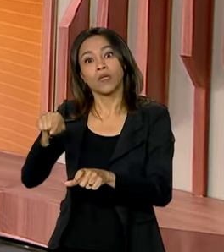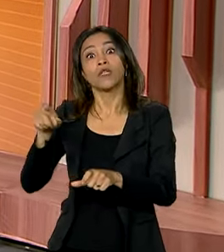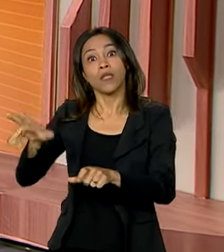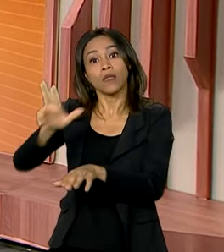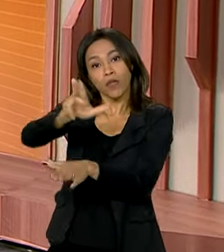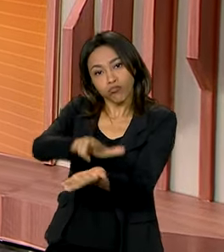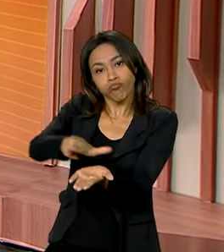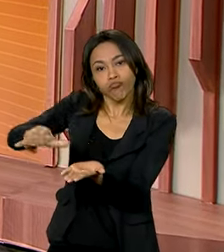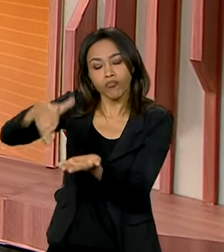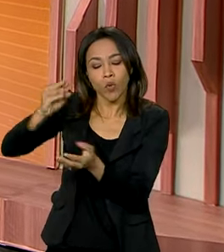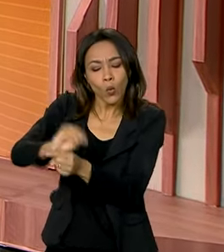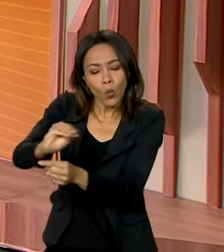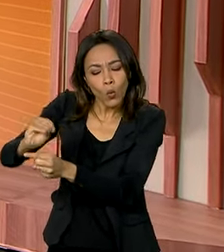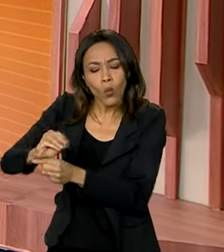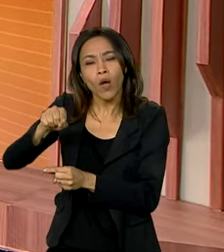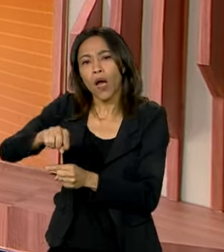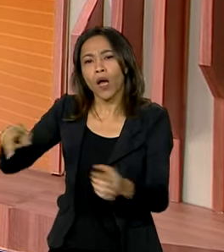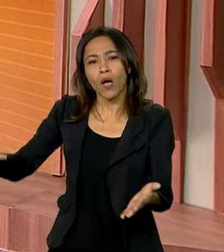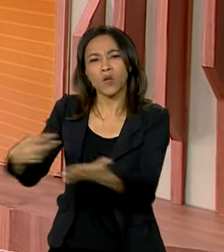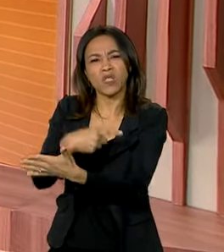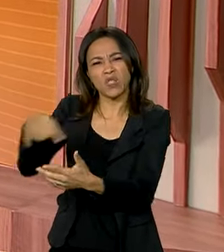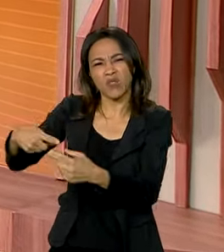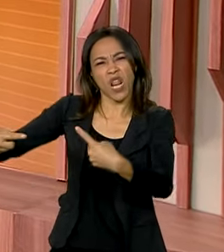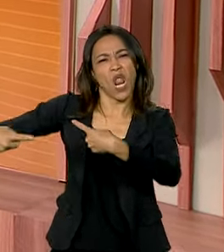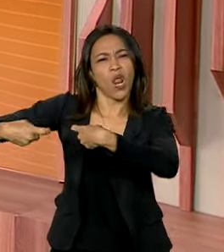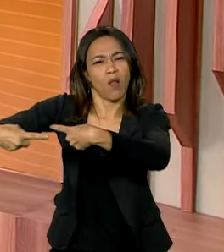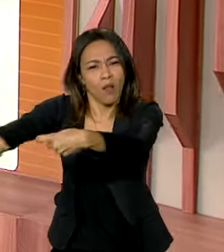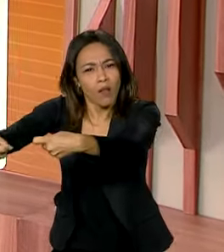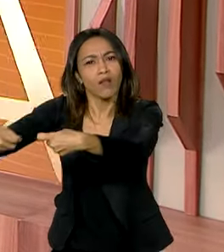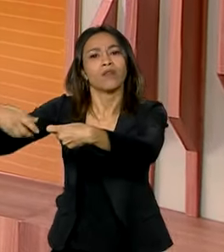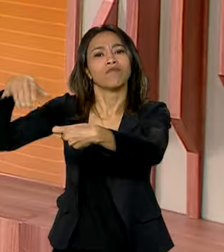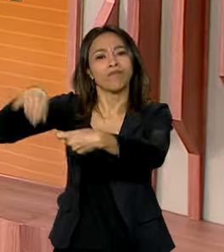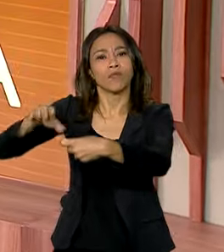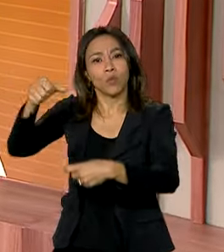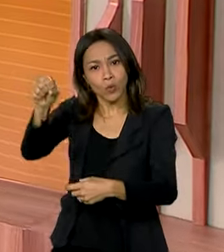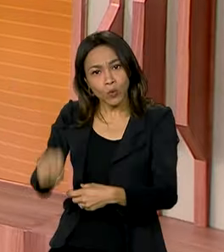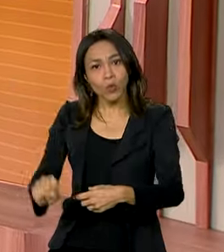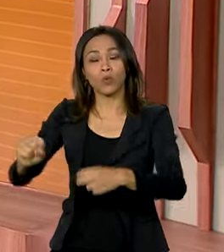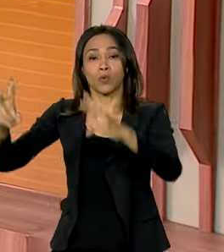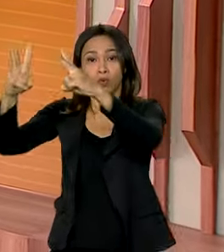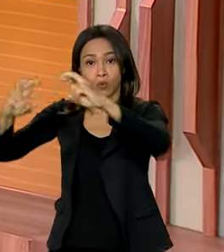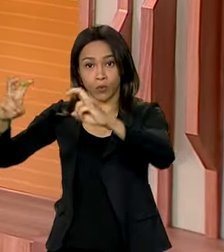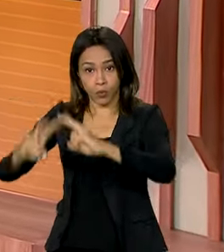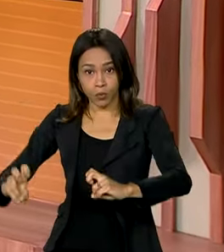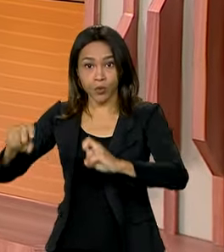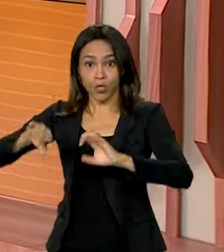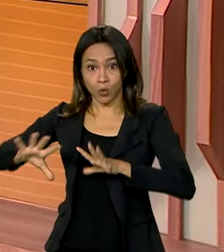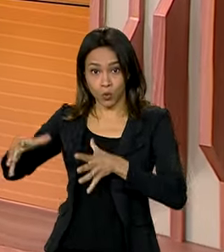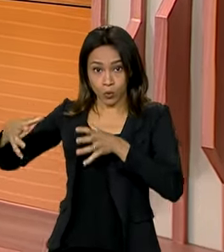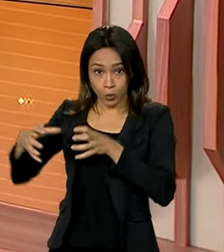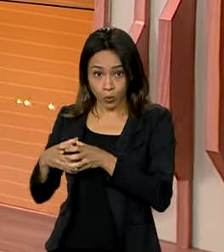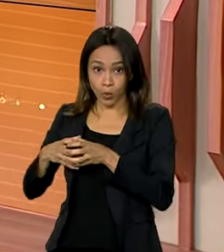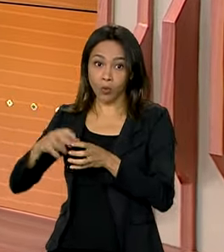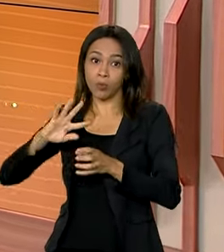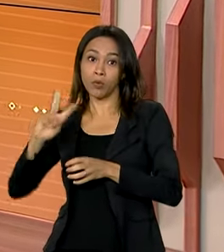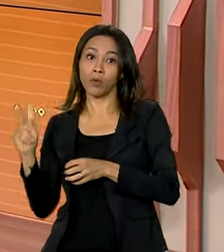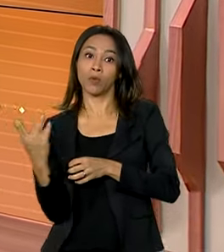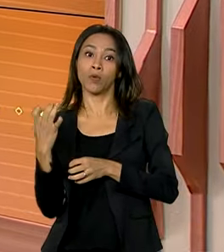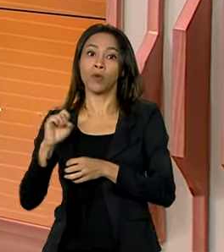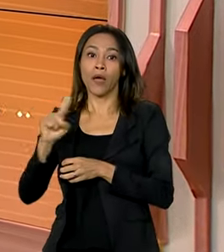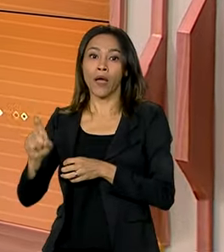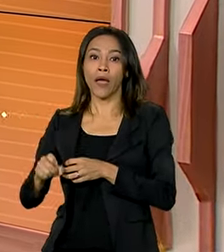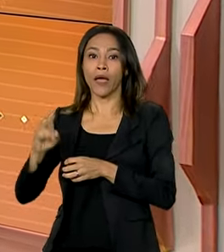ocorreu no contexto de ataques das forças armadas israelenses no sul do Líbano e do Hezbollah, no norte de Israel.